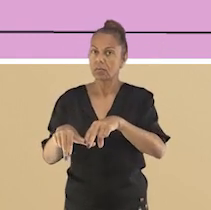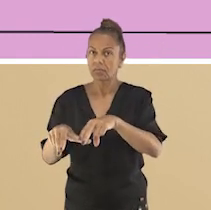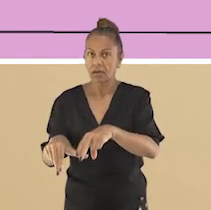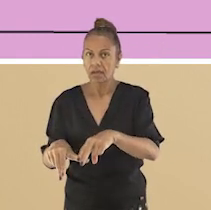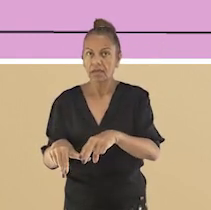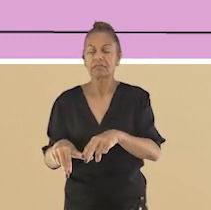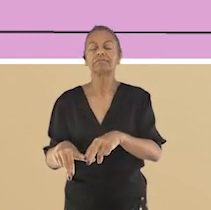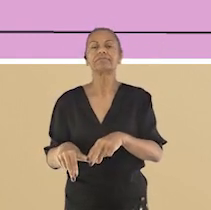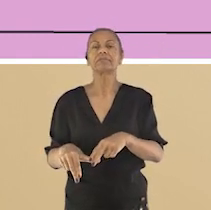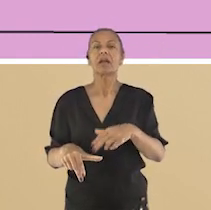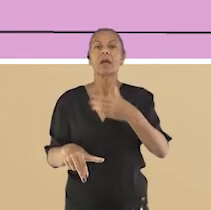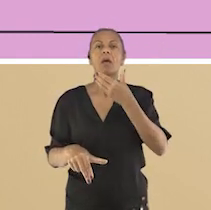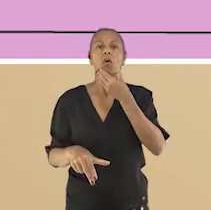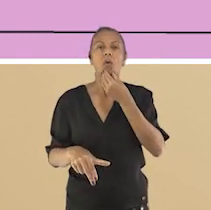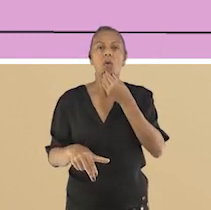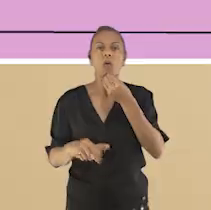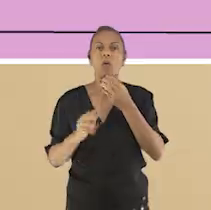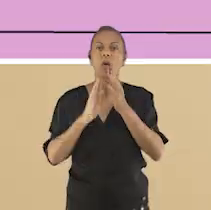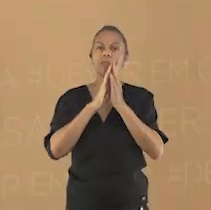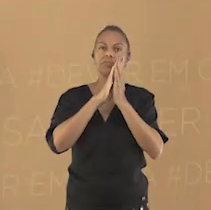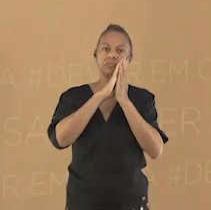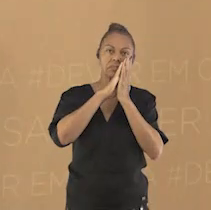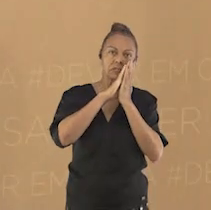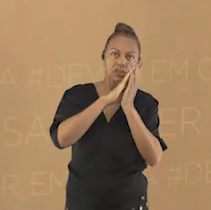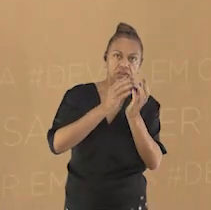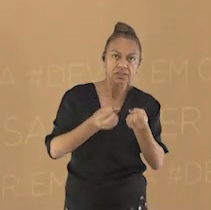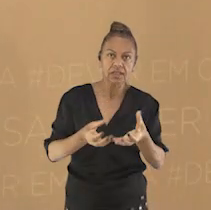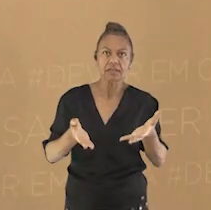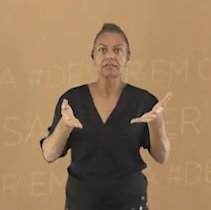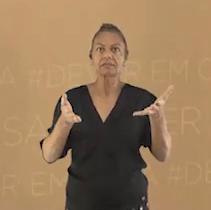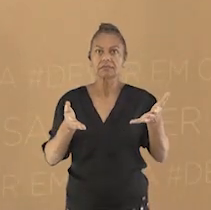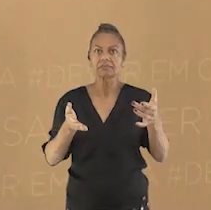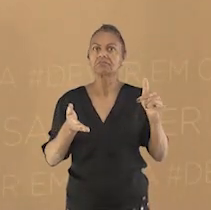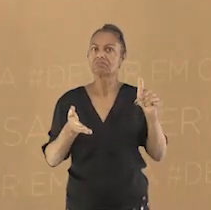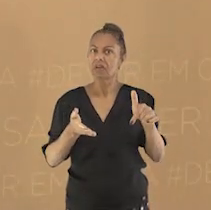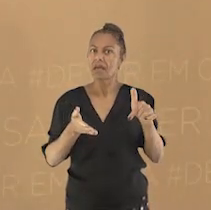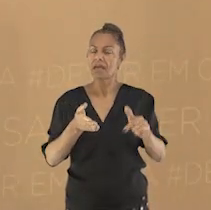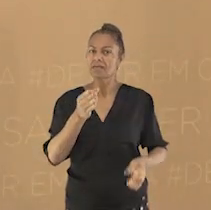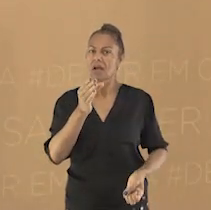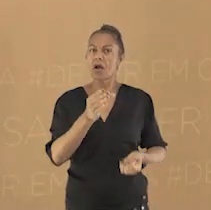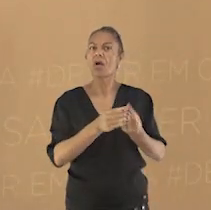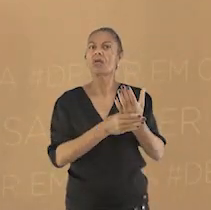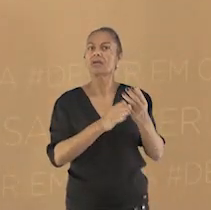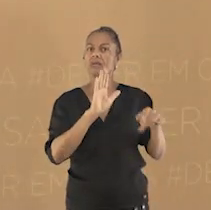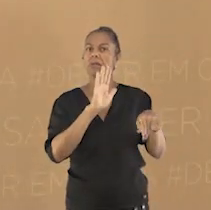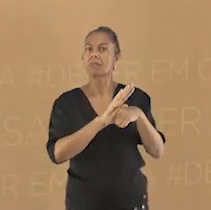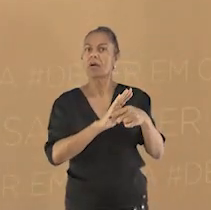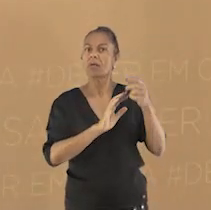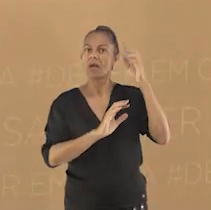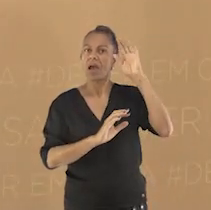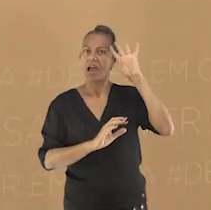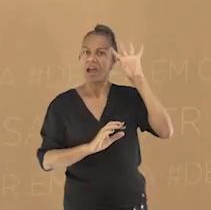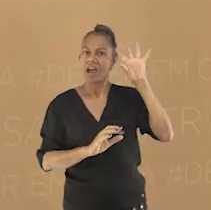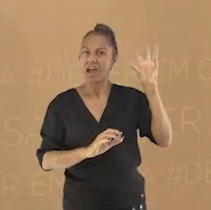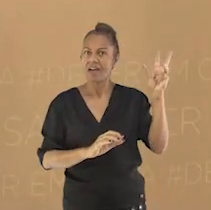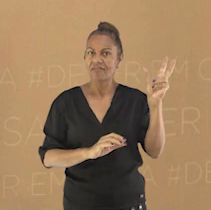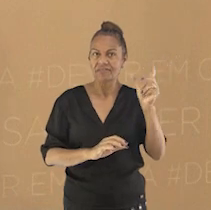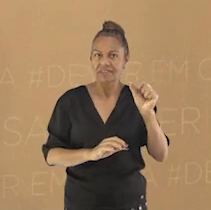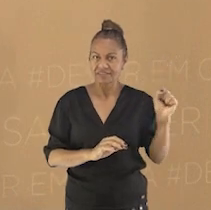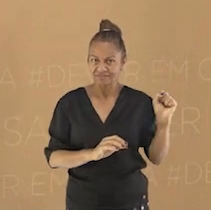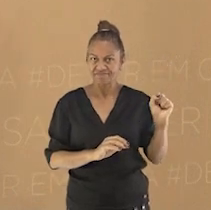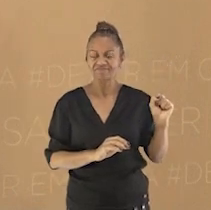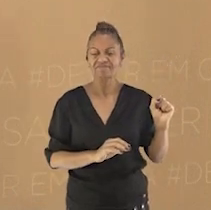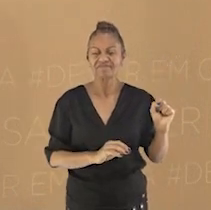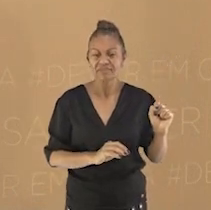dos antepassados de origem africana. São eles que transmitem às novas gerações os ensinamentos, os